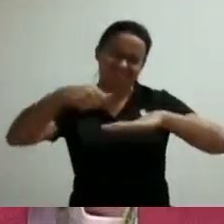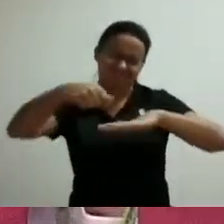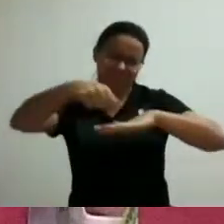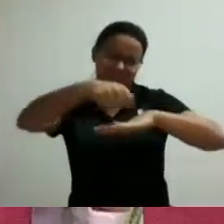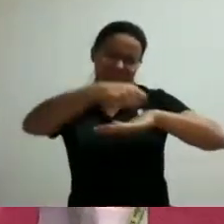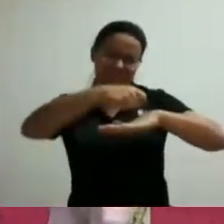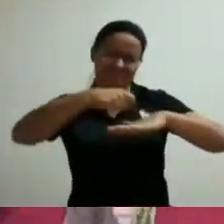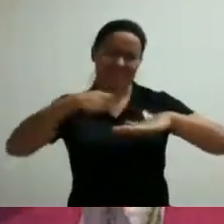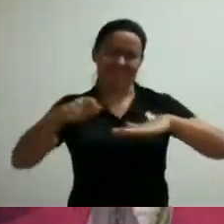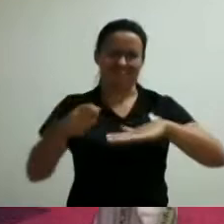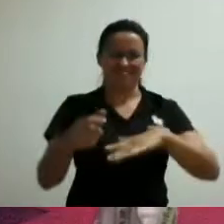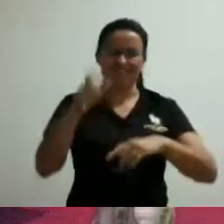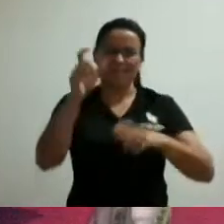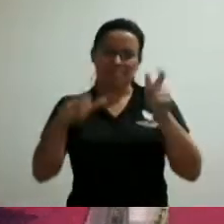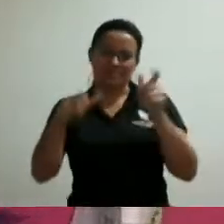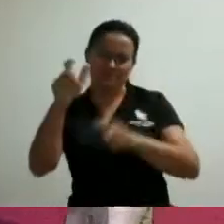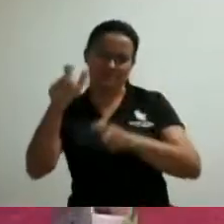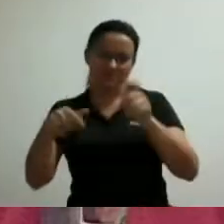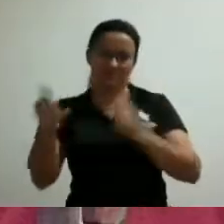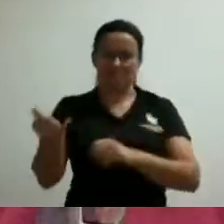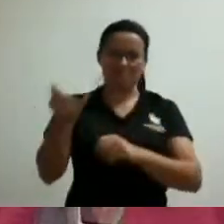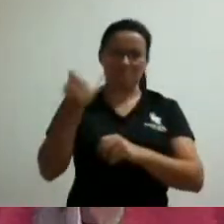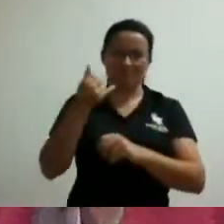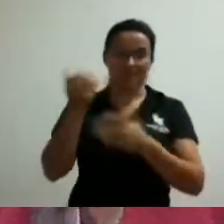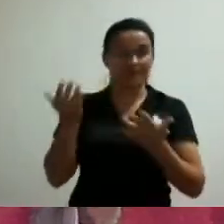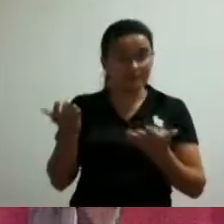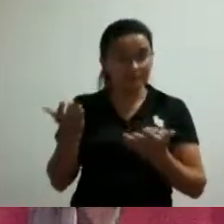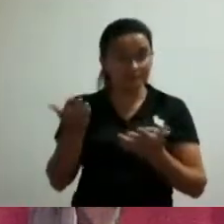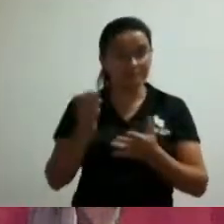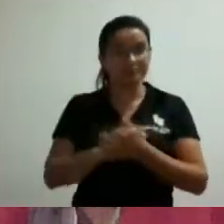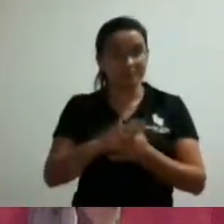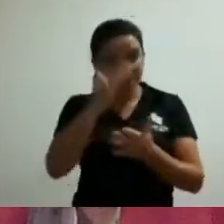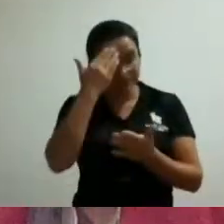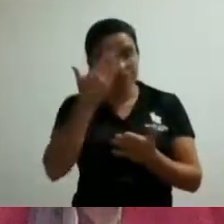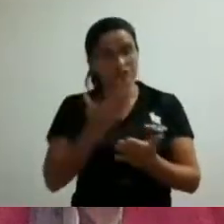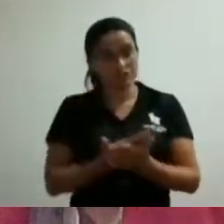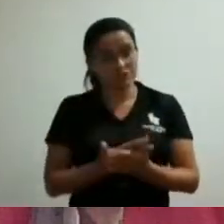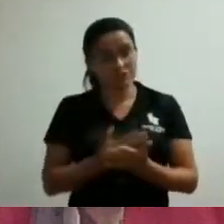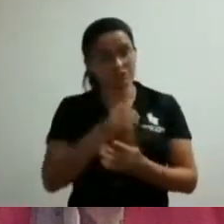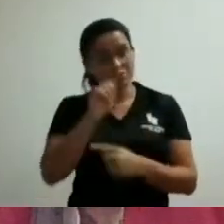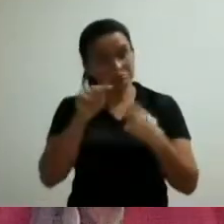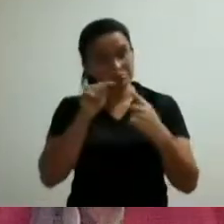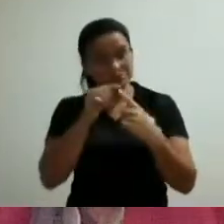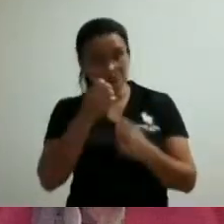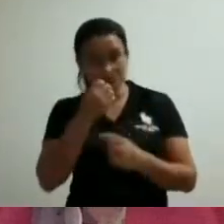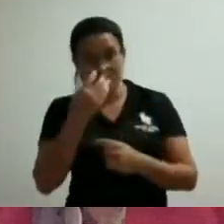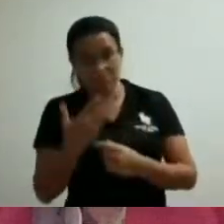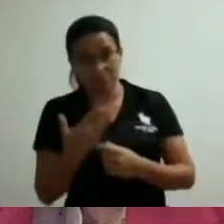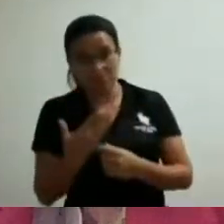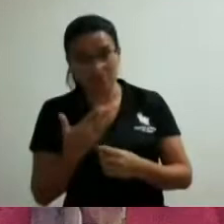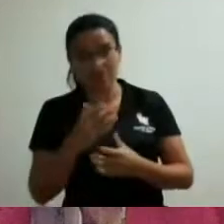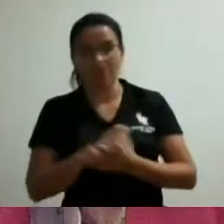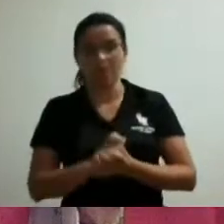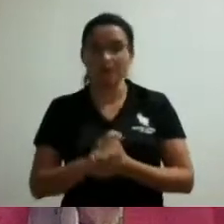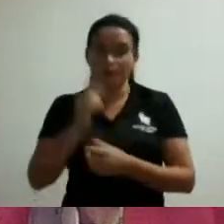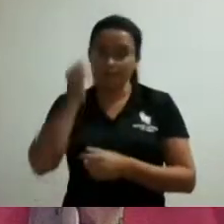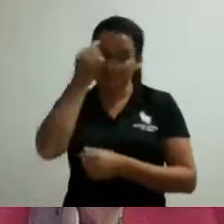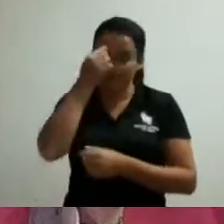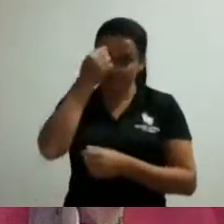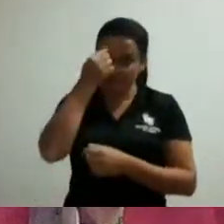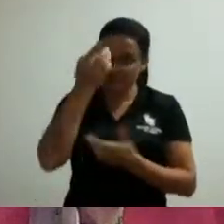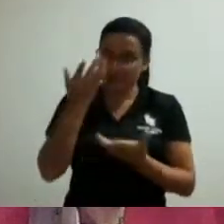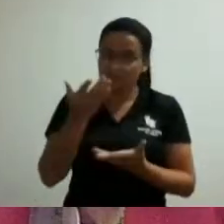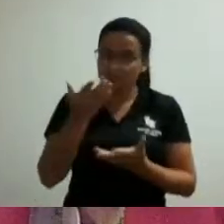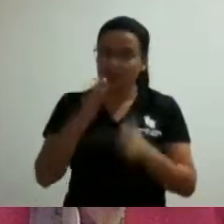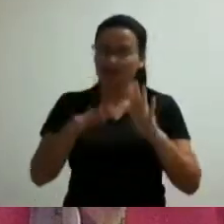vai ser e às vezes até na boa intenção de vendo que a gente olha será que eles estão querendo passar a perna na câmara municipal